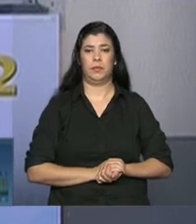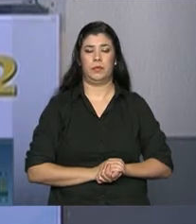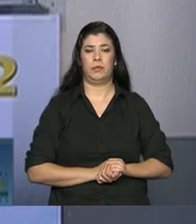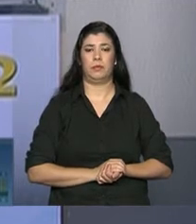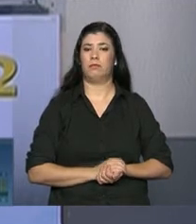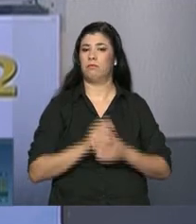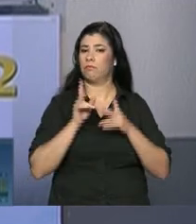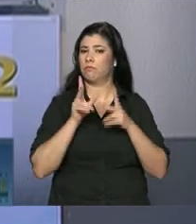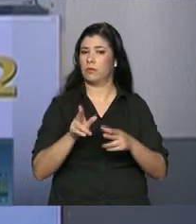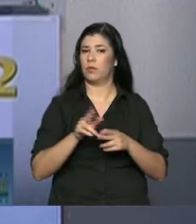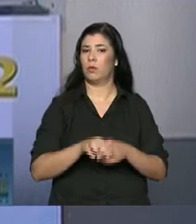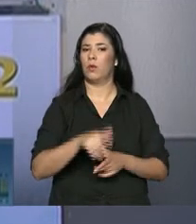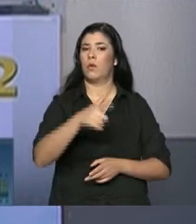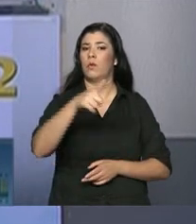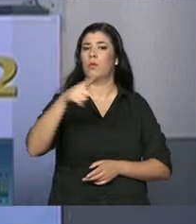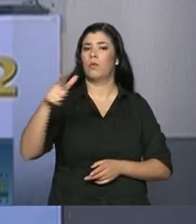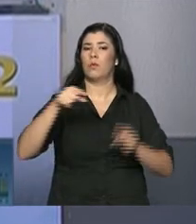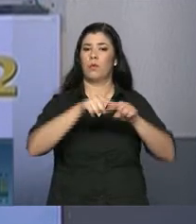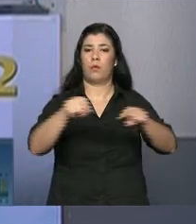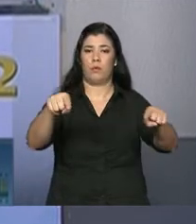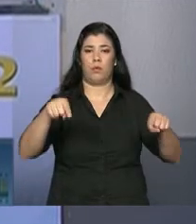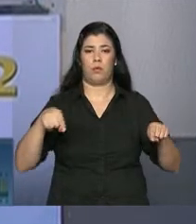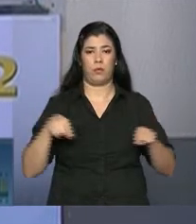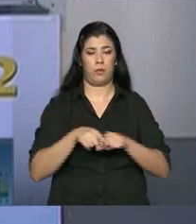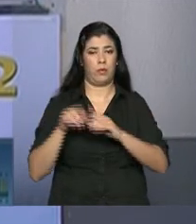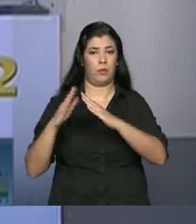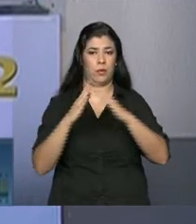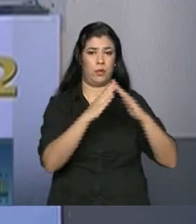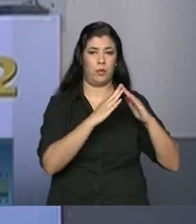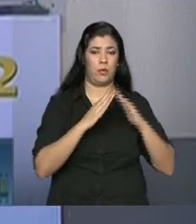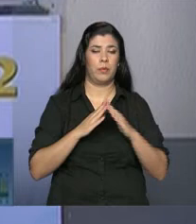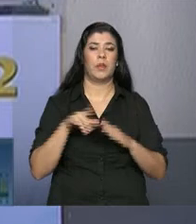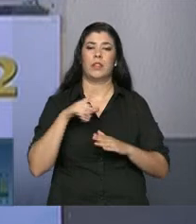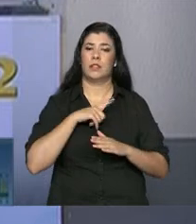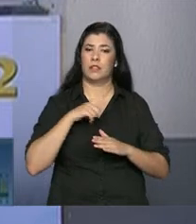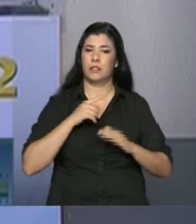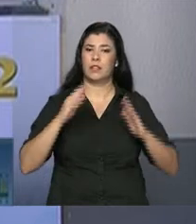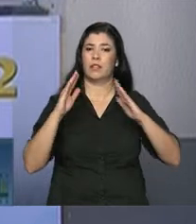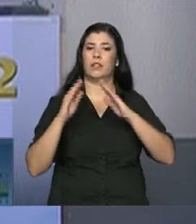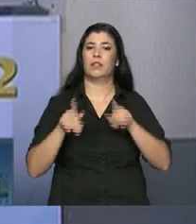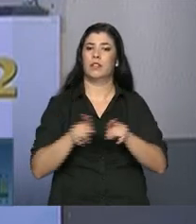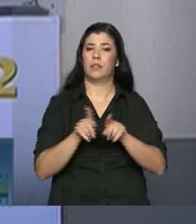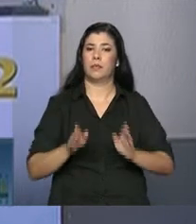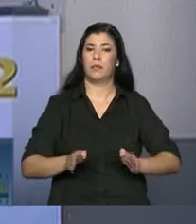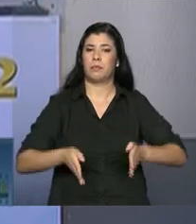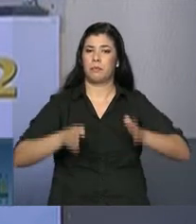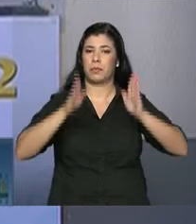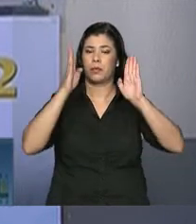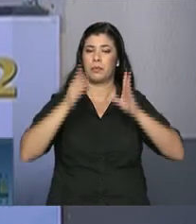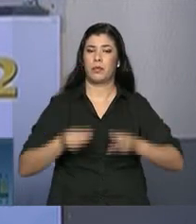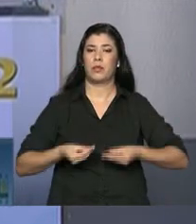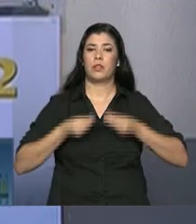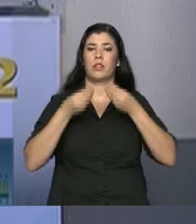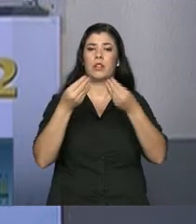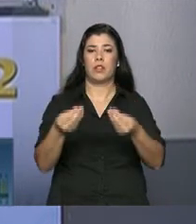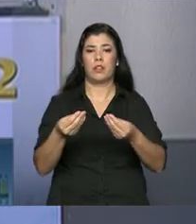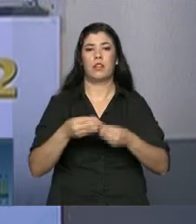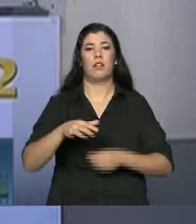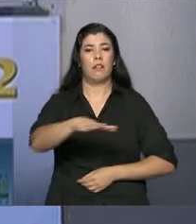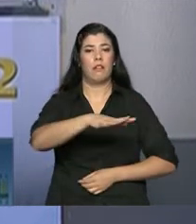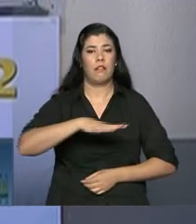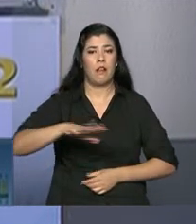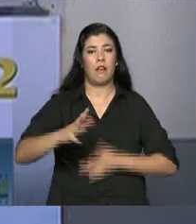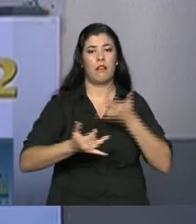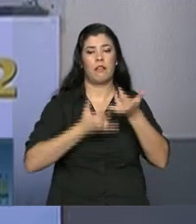Como em todos os condomínios, além das residências dos apartamentos, são entregues também áreas de lazer aos